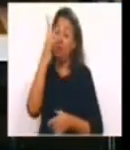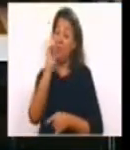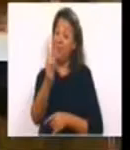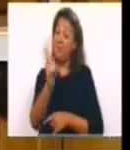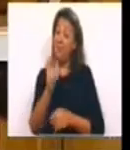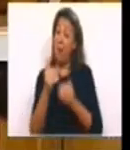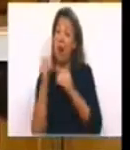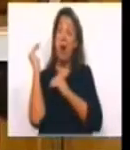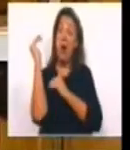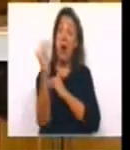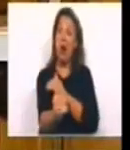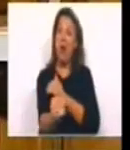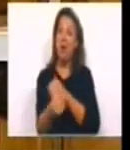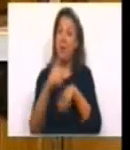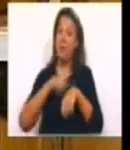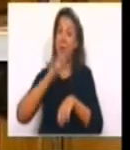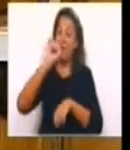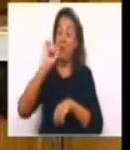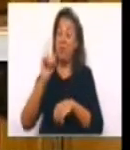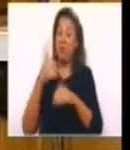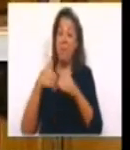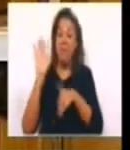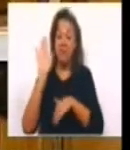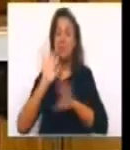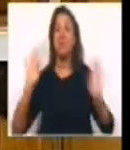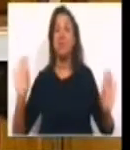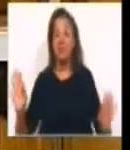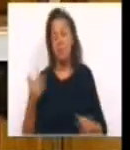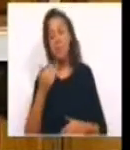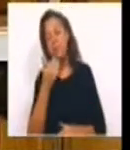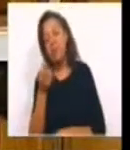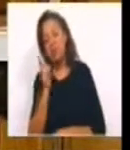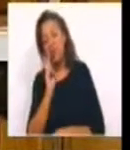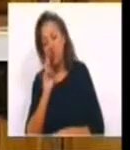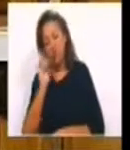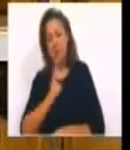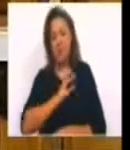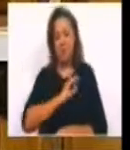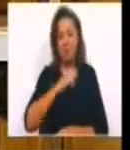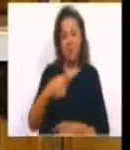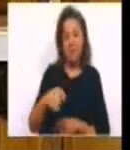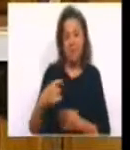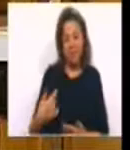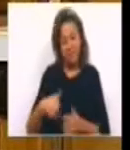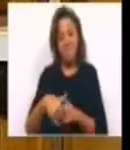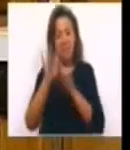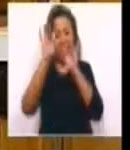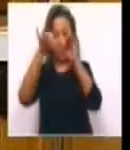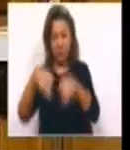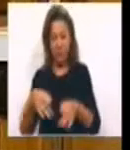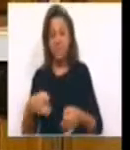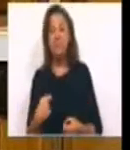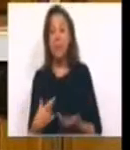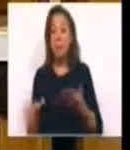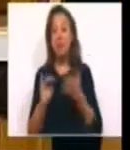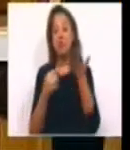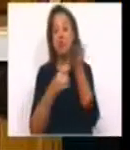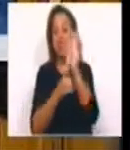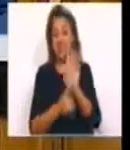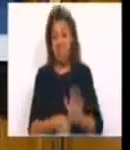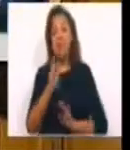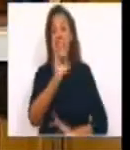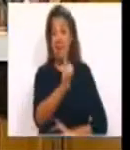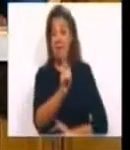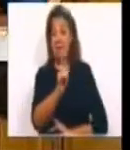Deputado ultrapassou largamente o seu tempo. Quero concluir, por Peço desculpa, Sra. Presidente, vou terminar. Outro exemplo é o Sr. Deputado não